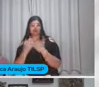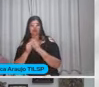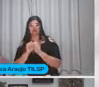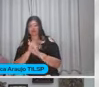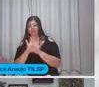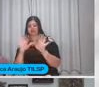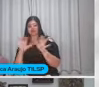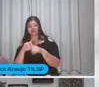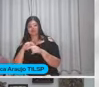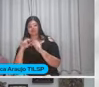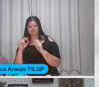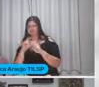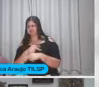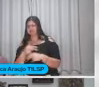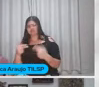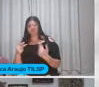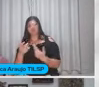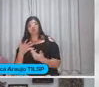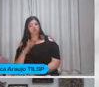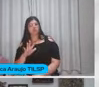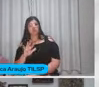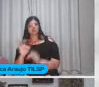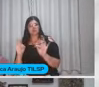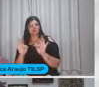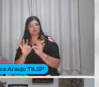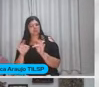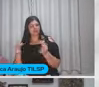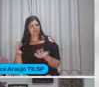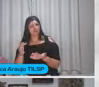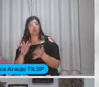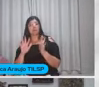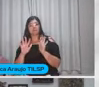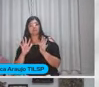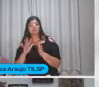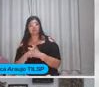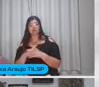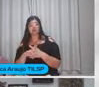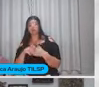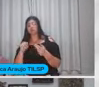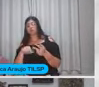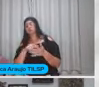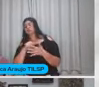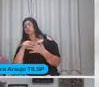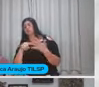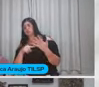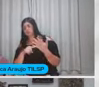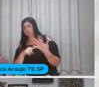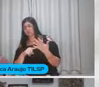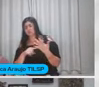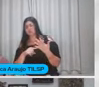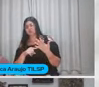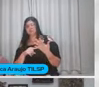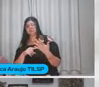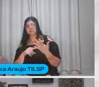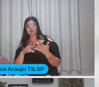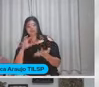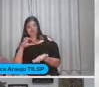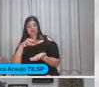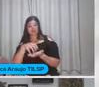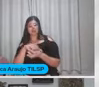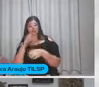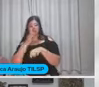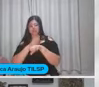fatores envolvidos, tá? Não estou aqui querendo simplificar Talvez um dos fatores seja A gente está centralizando a